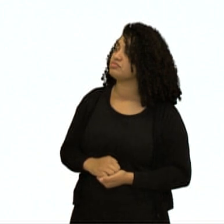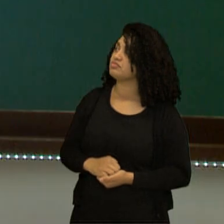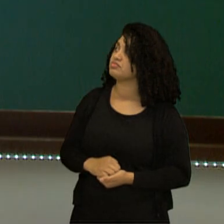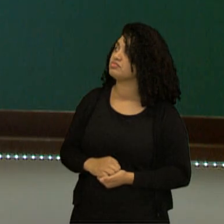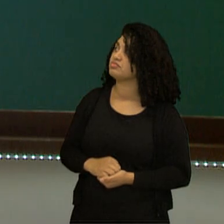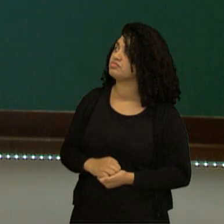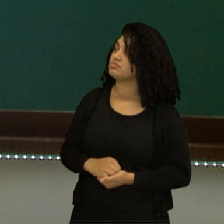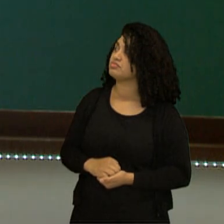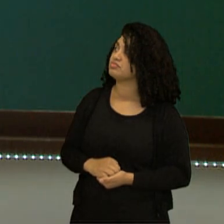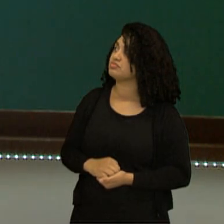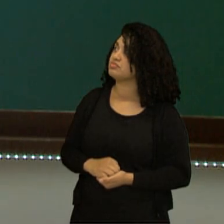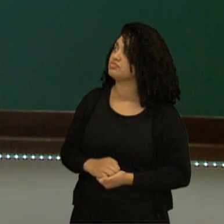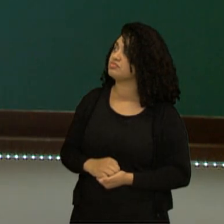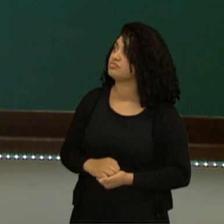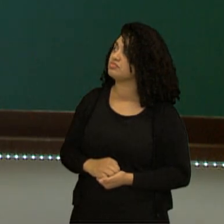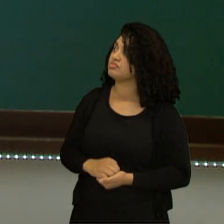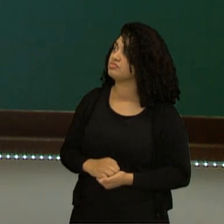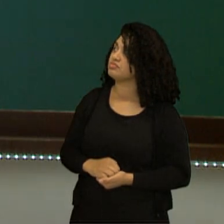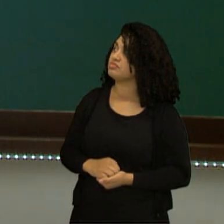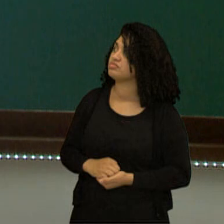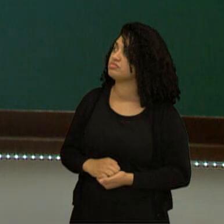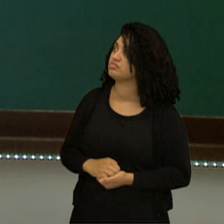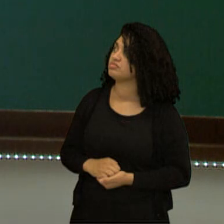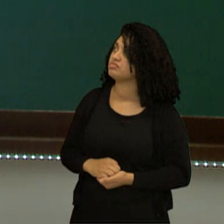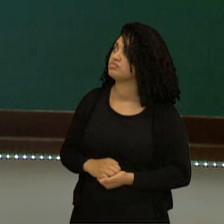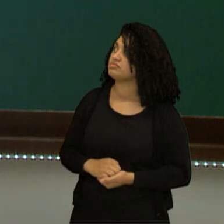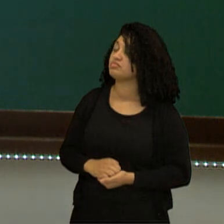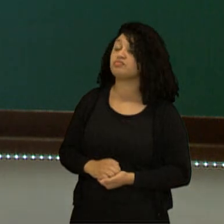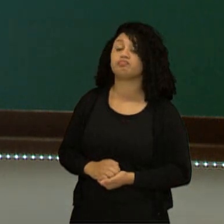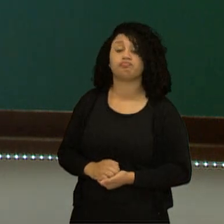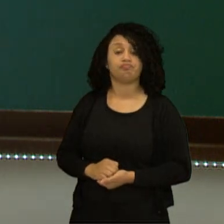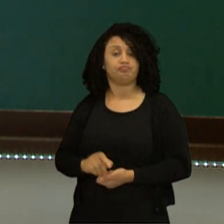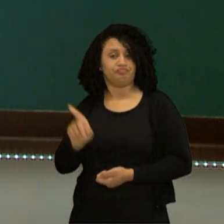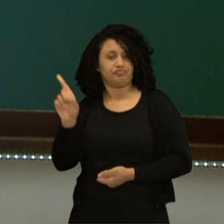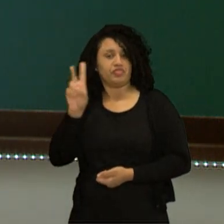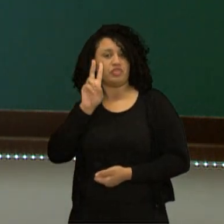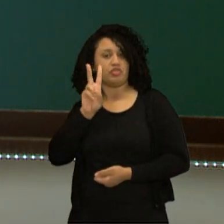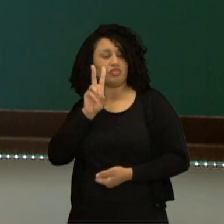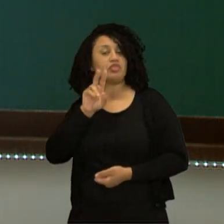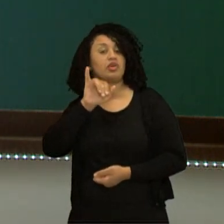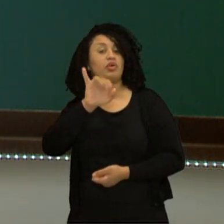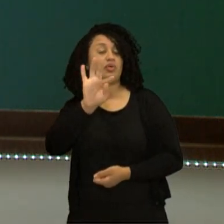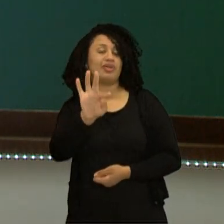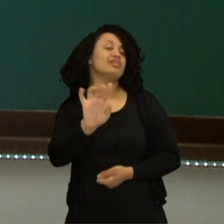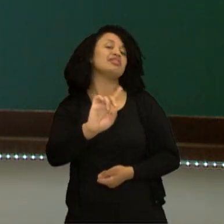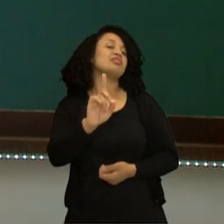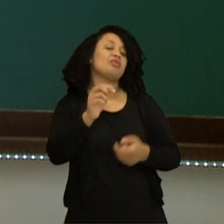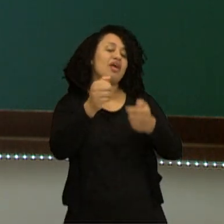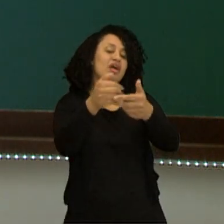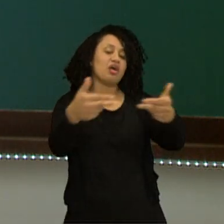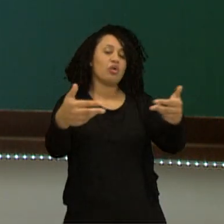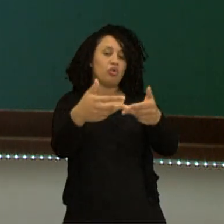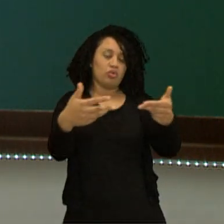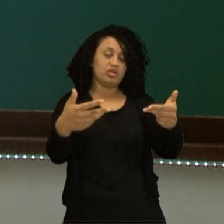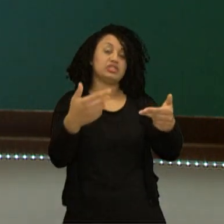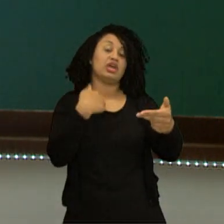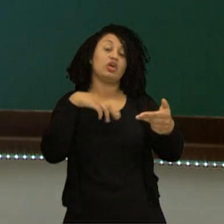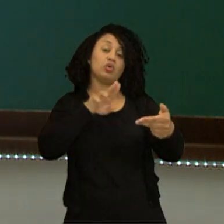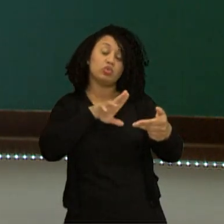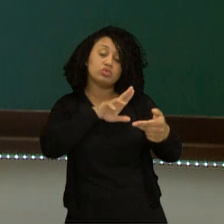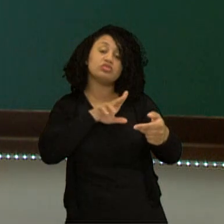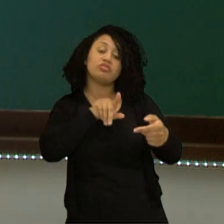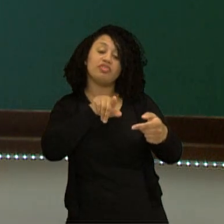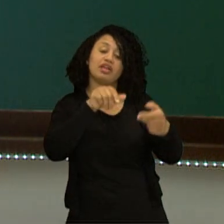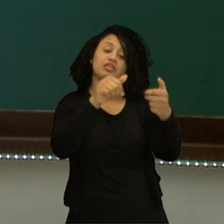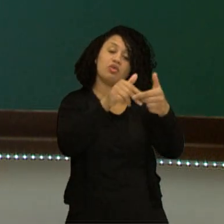O it não é a coisa, eu uso para coisas, objetos, animais no